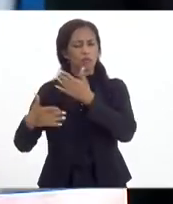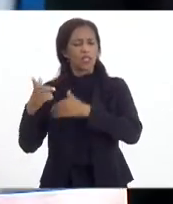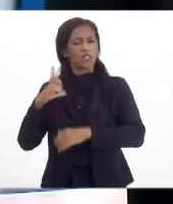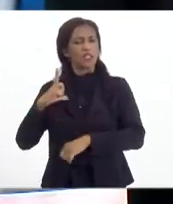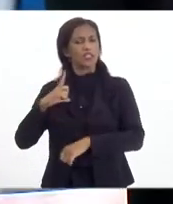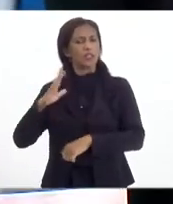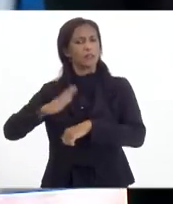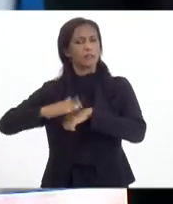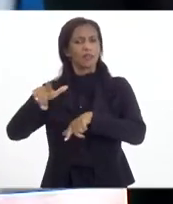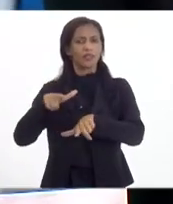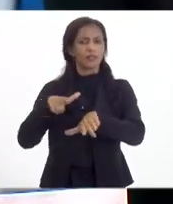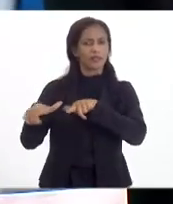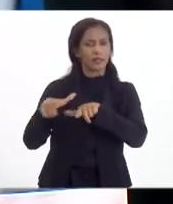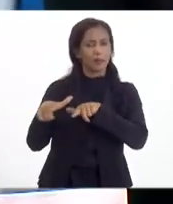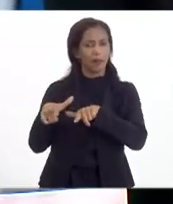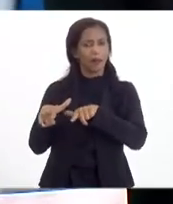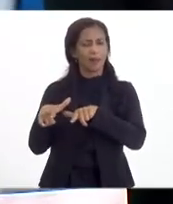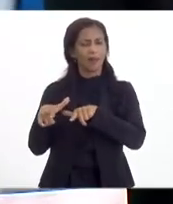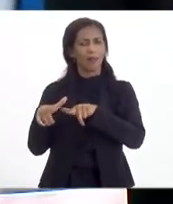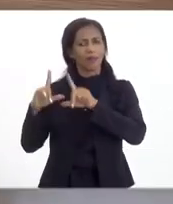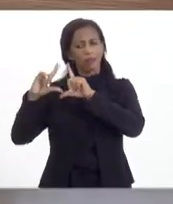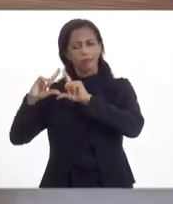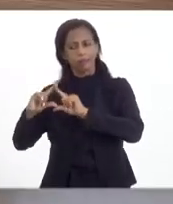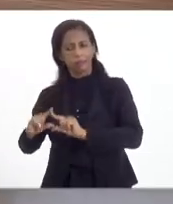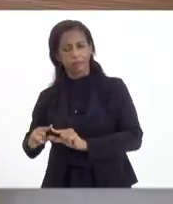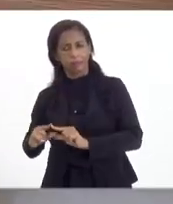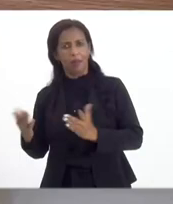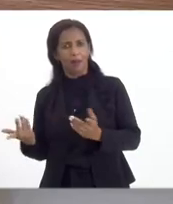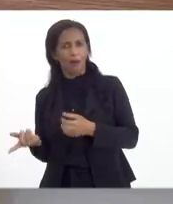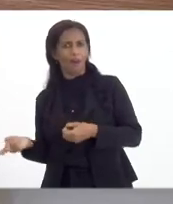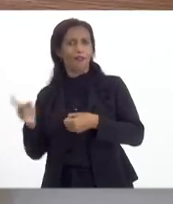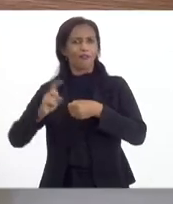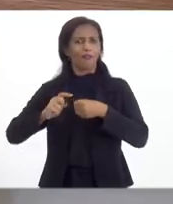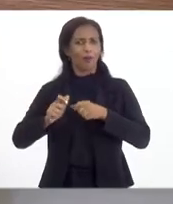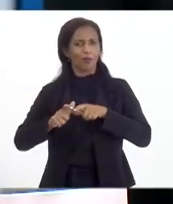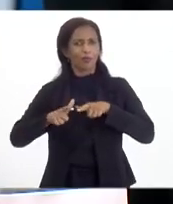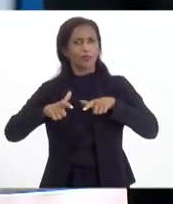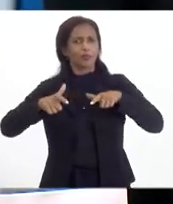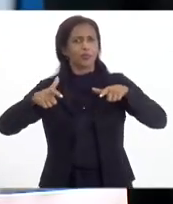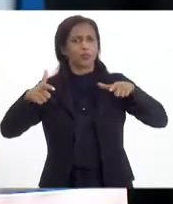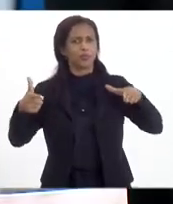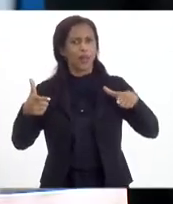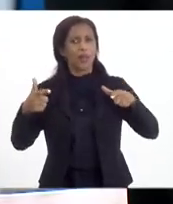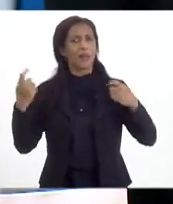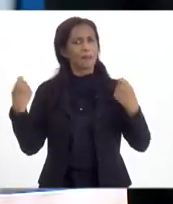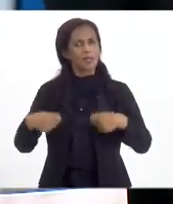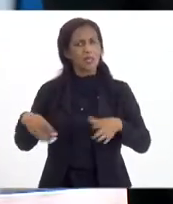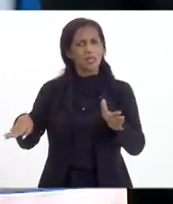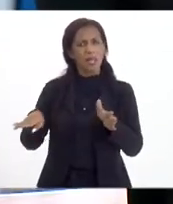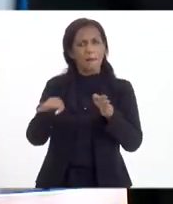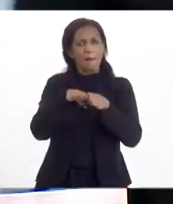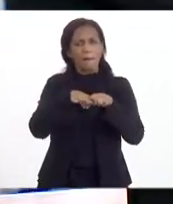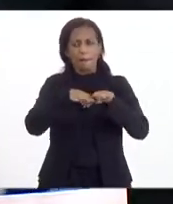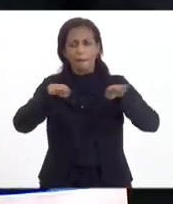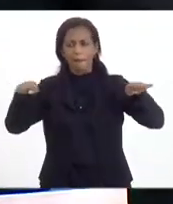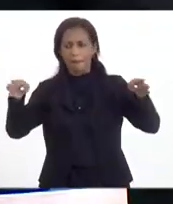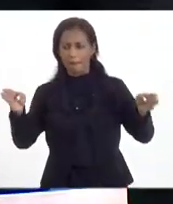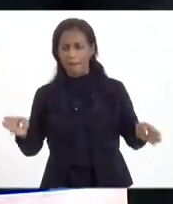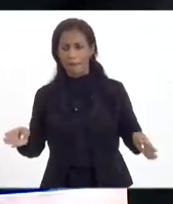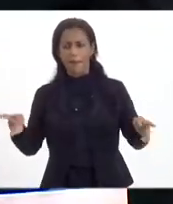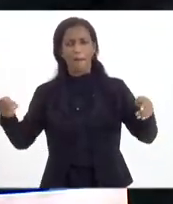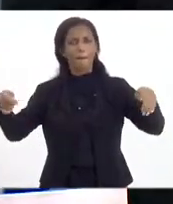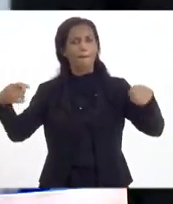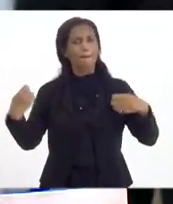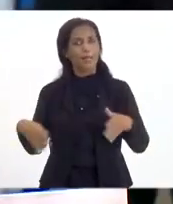tem hoje e agora volta a crescer de novo. Então, não só fazer submarinos, mas fazer estaleiros, tem a questão também de manutenção.